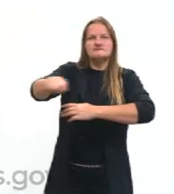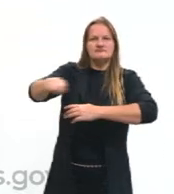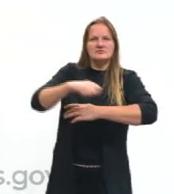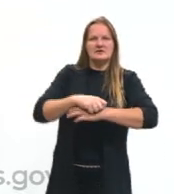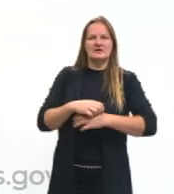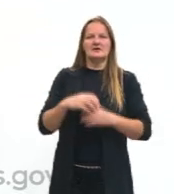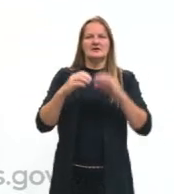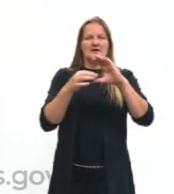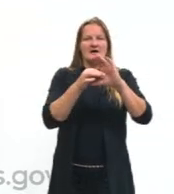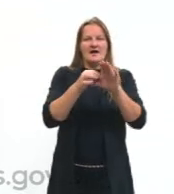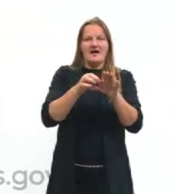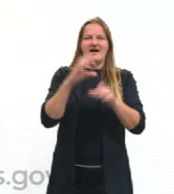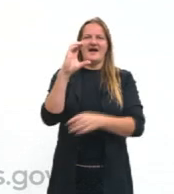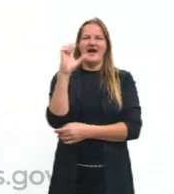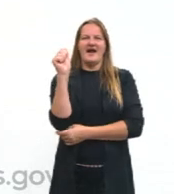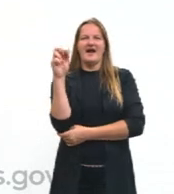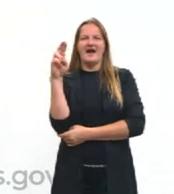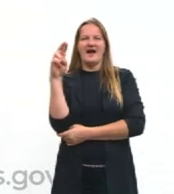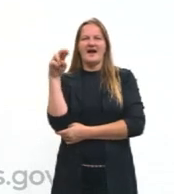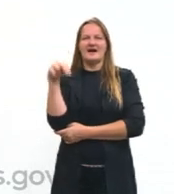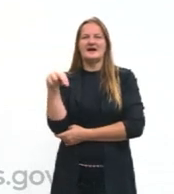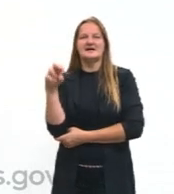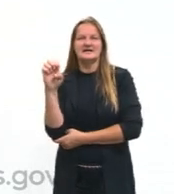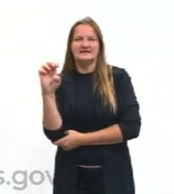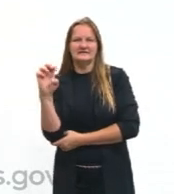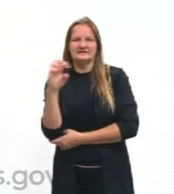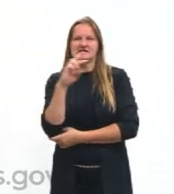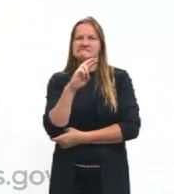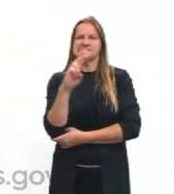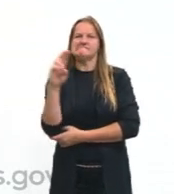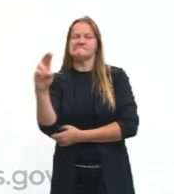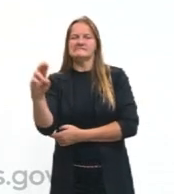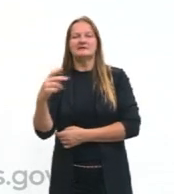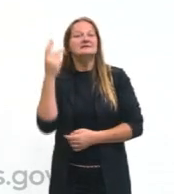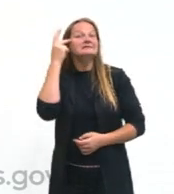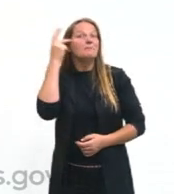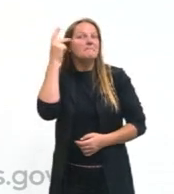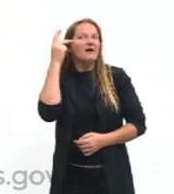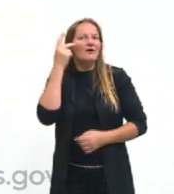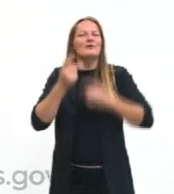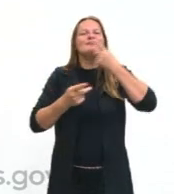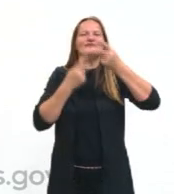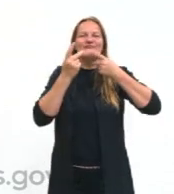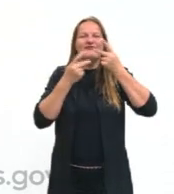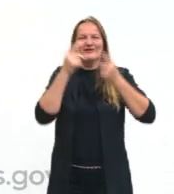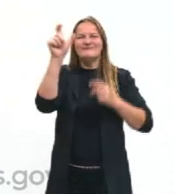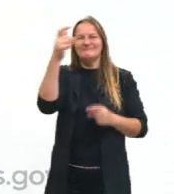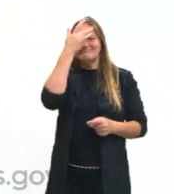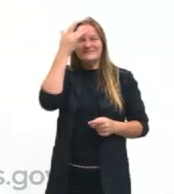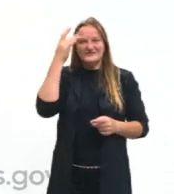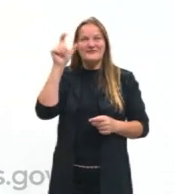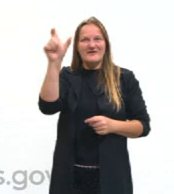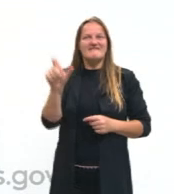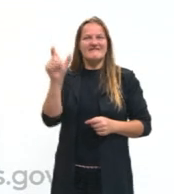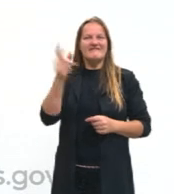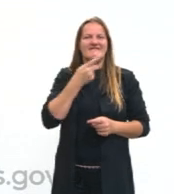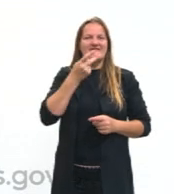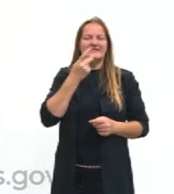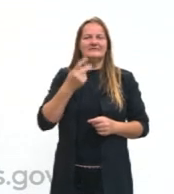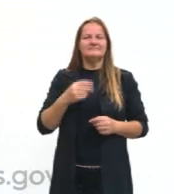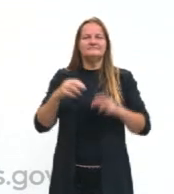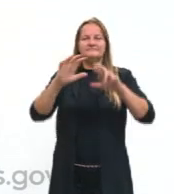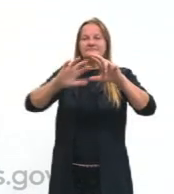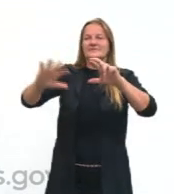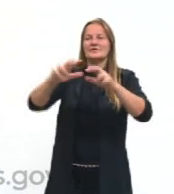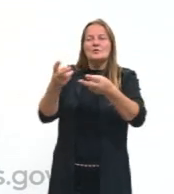Associar o R caipira apenas ao interior paulista é uma imprecisão geográfica e